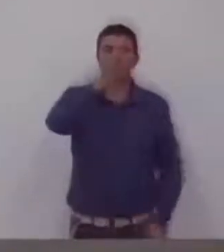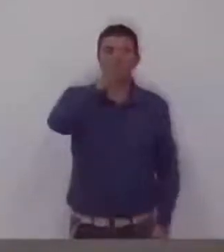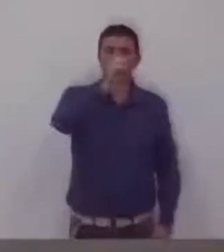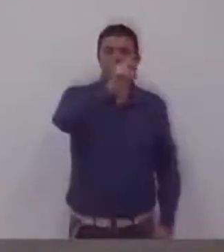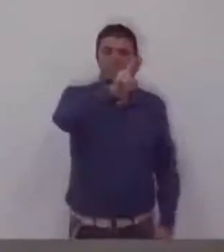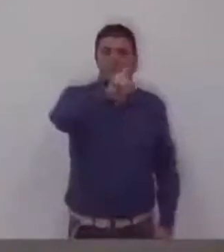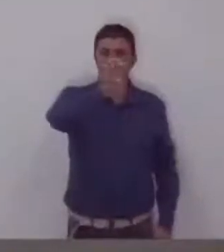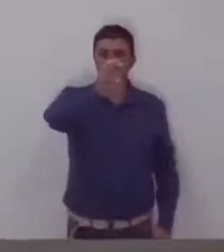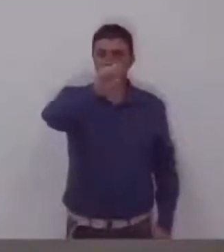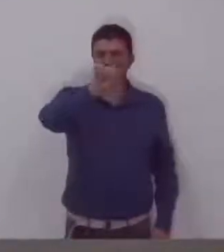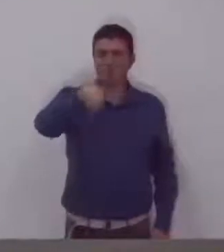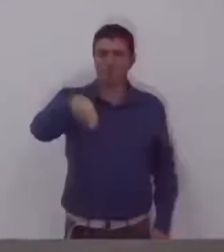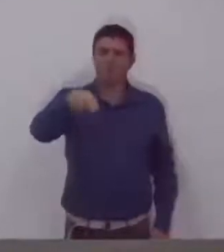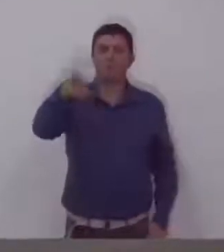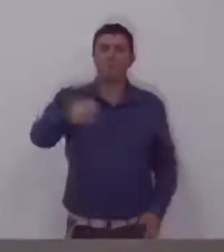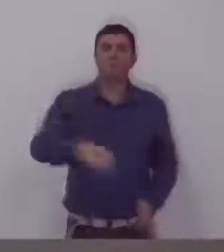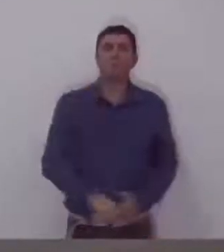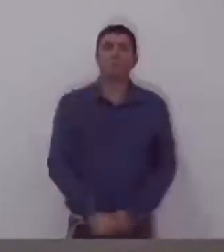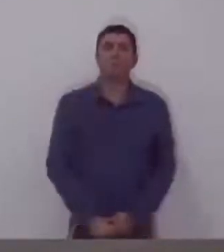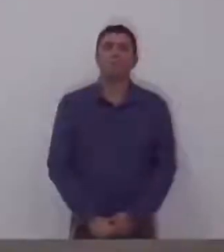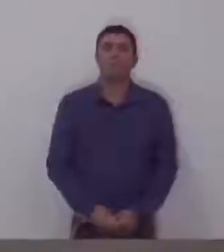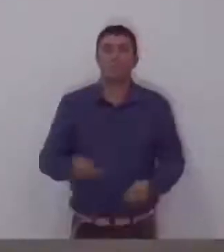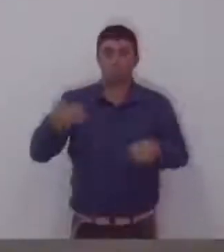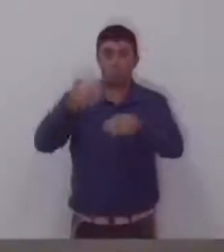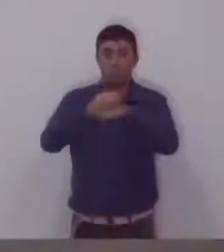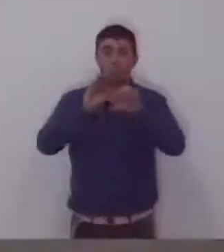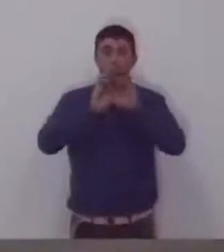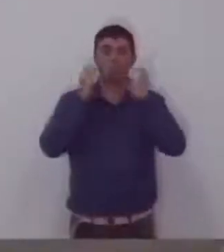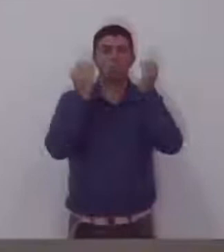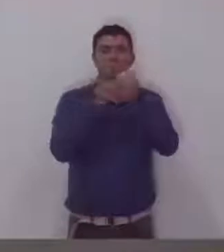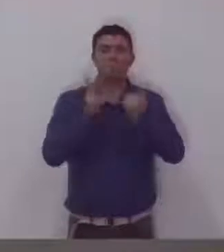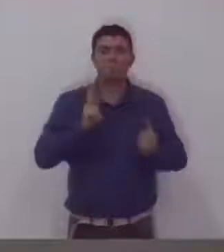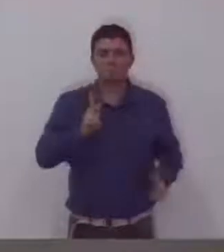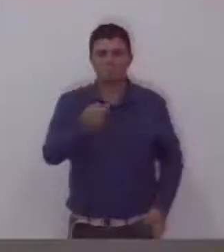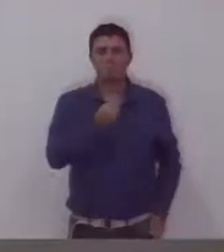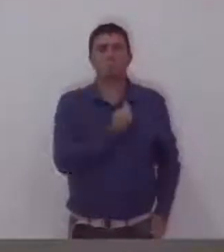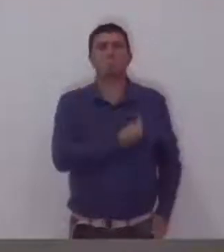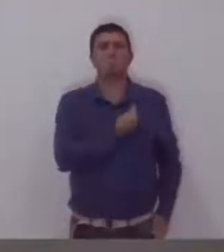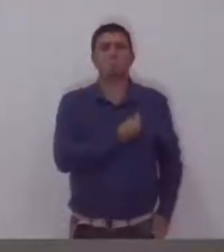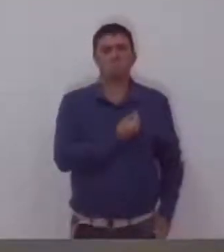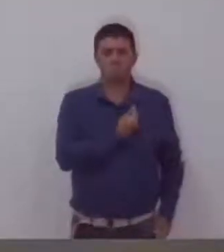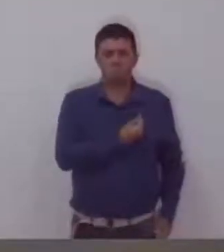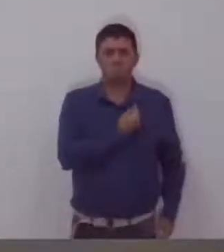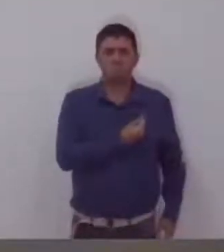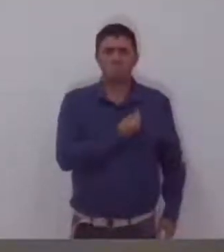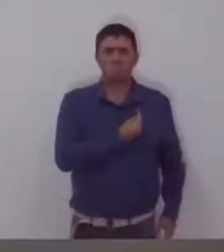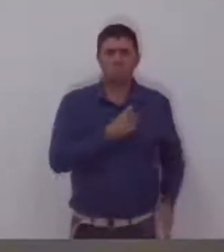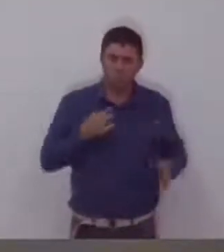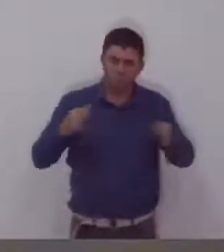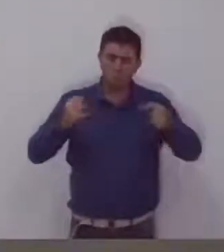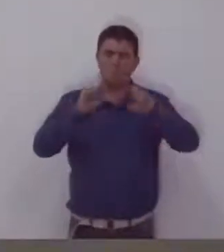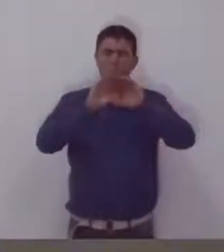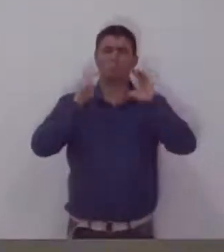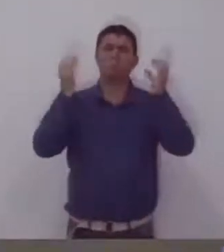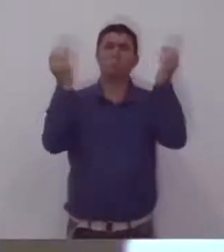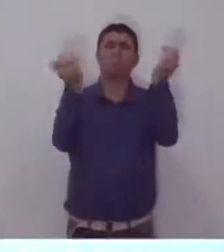participante da nossa comunidade também, sempre ativo, Edson Ruiz, toda a comunidade aqui.